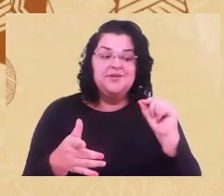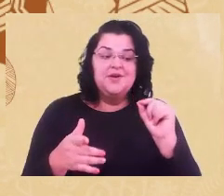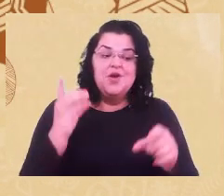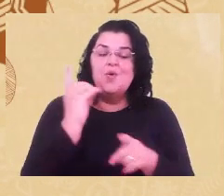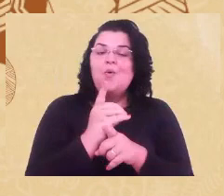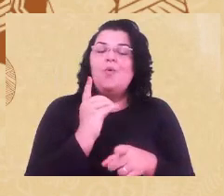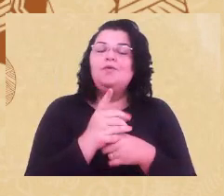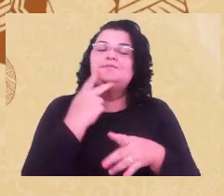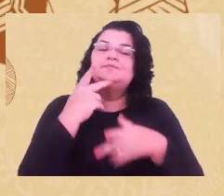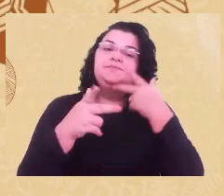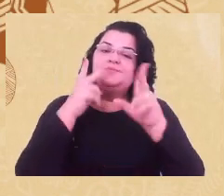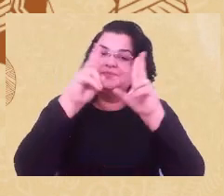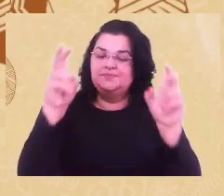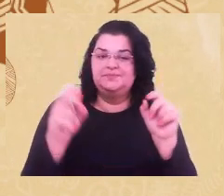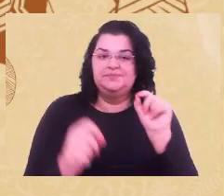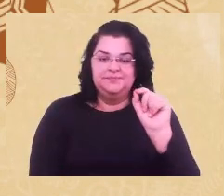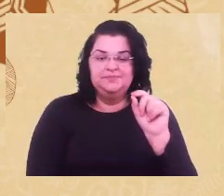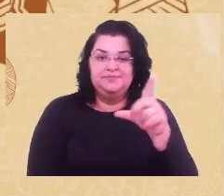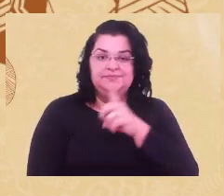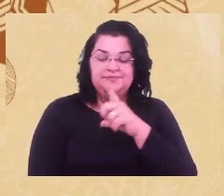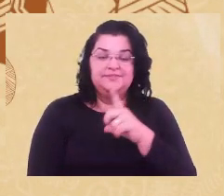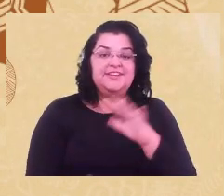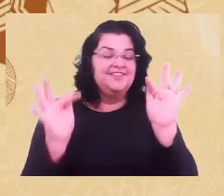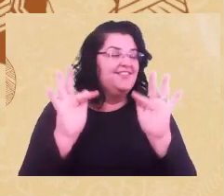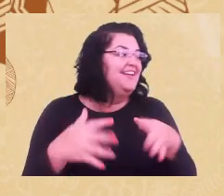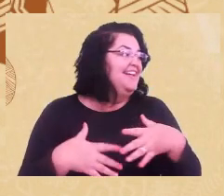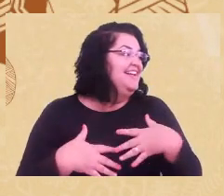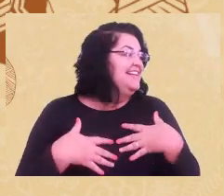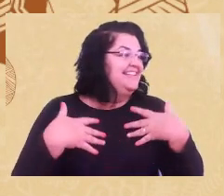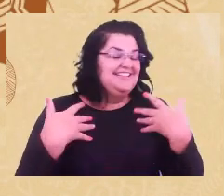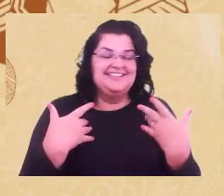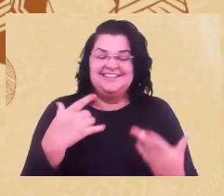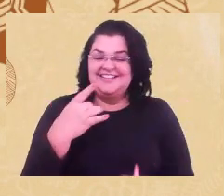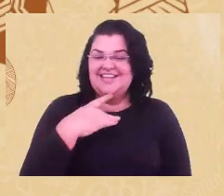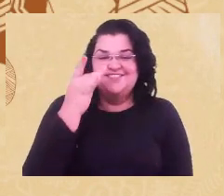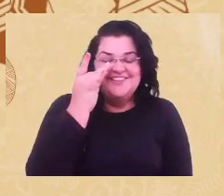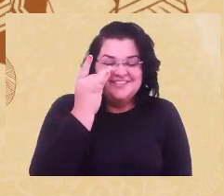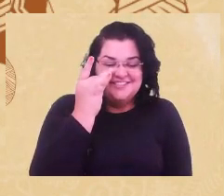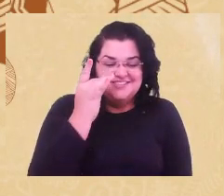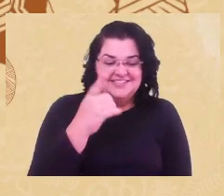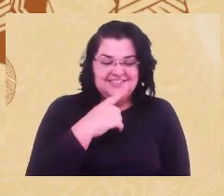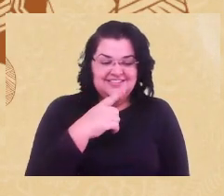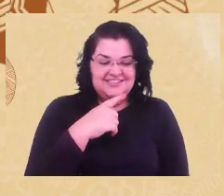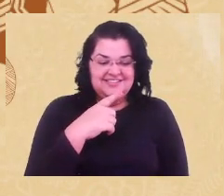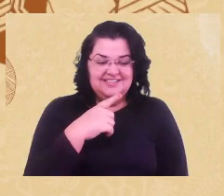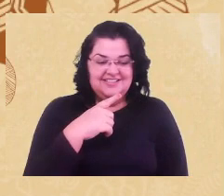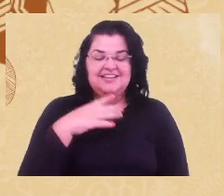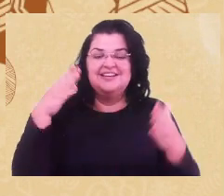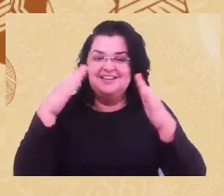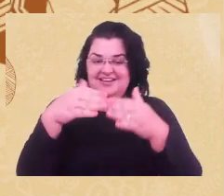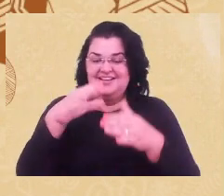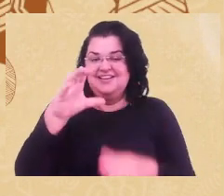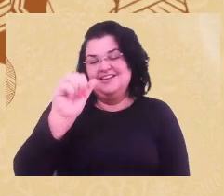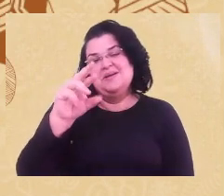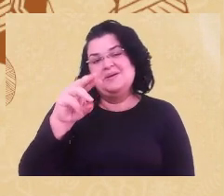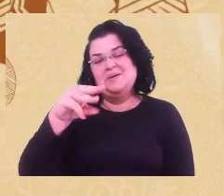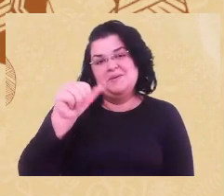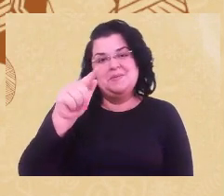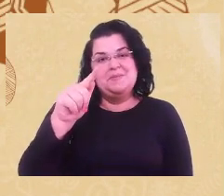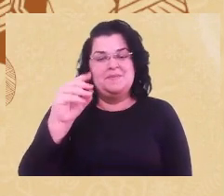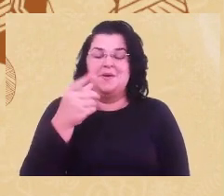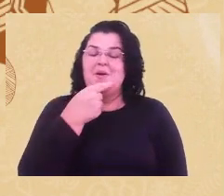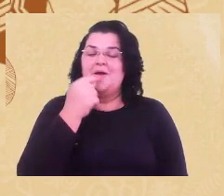temos a felicidade de contar com a presença de Emiliano de Camargo Davi, que é psicólogo